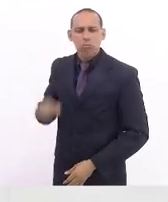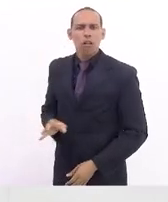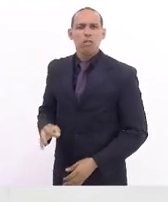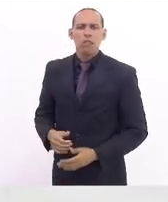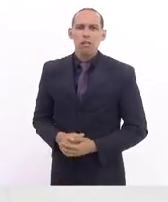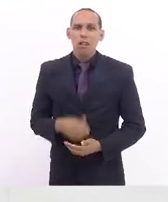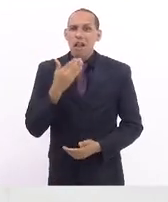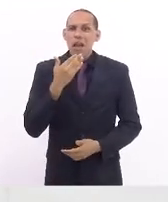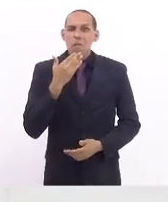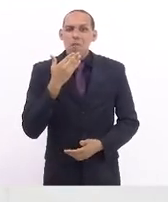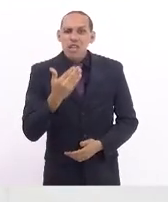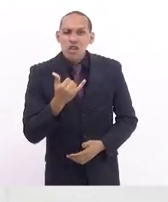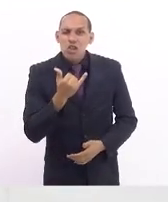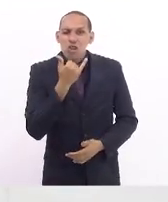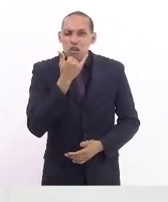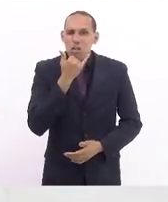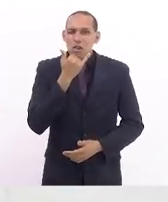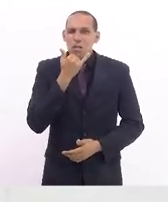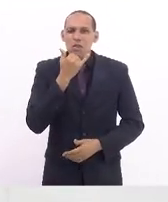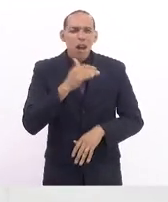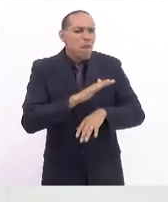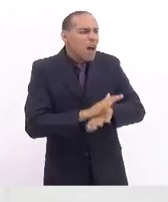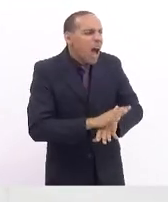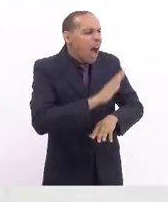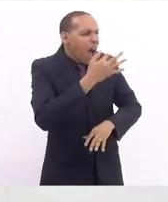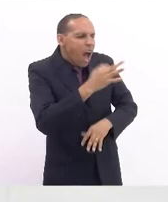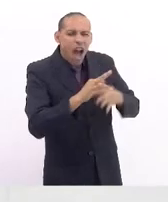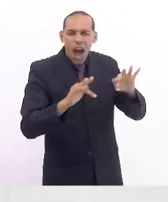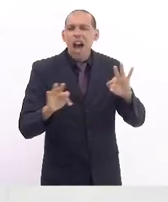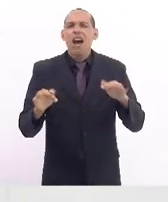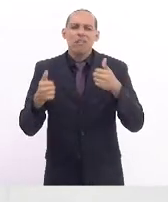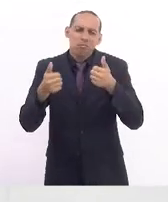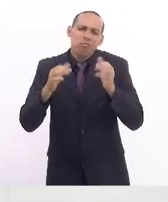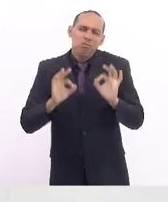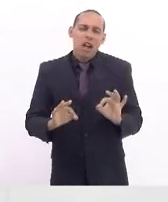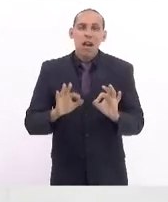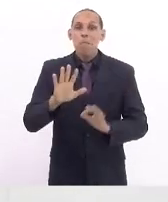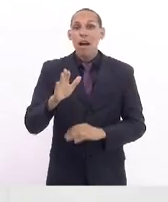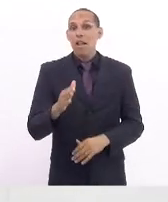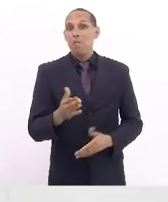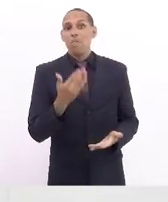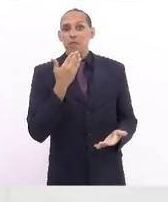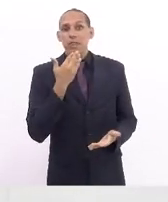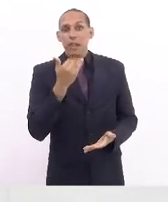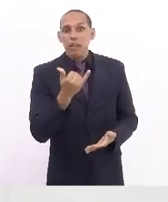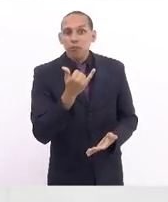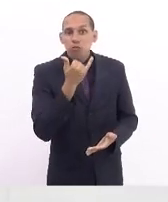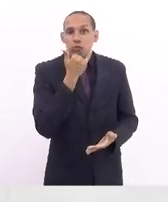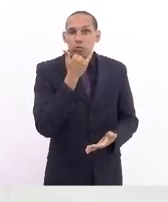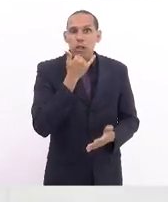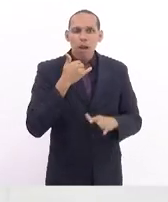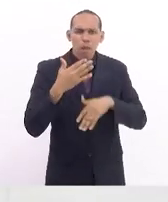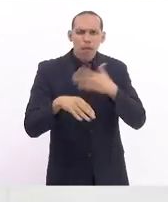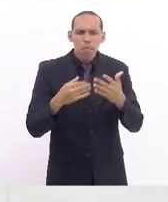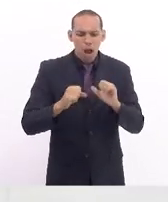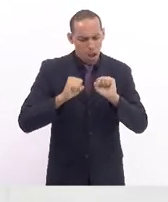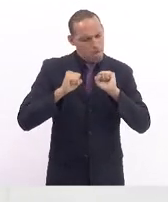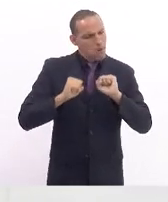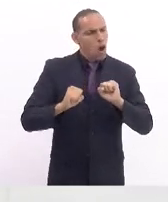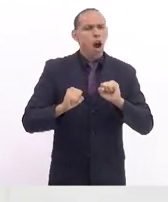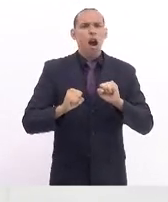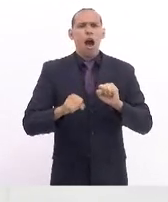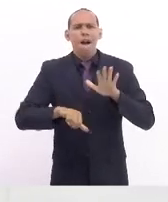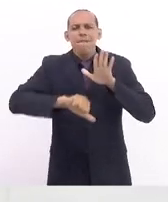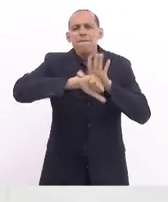desculpas quando a gente pisa no pé do outro, faz alguma coisa, uma obrigação. Se pedir desculpas dessa legitimidade para cometer